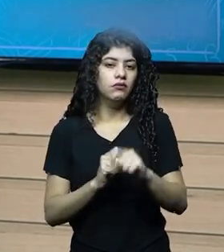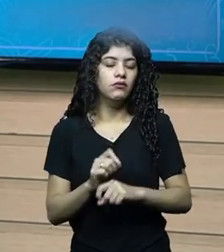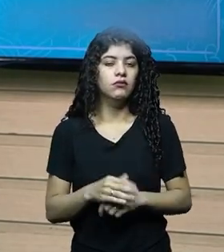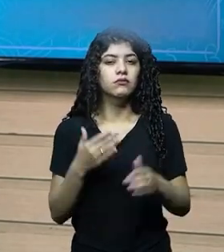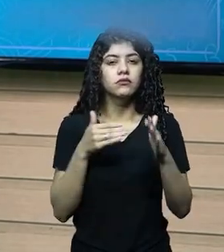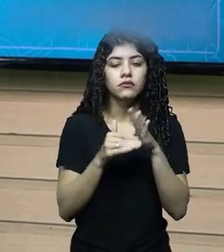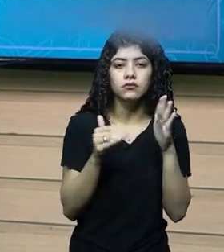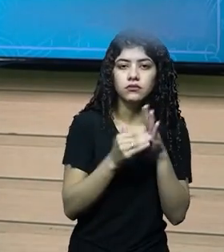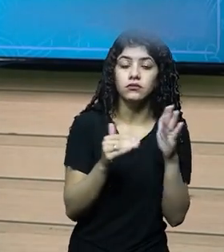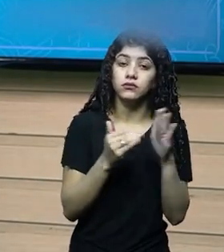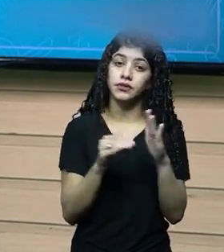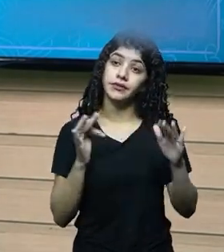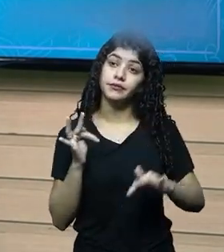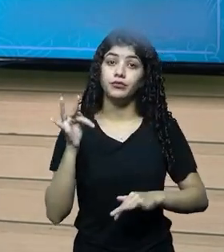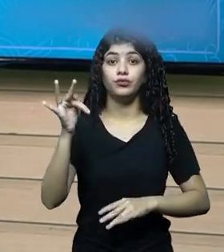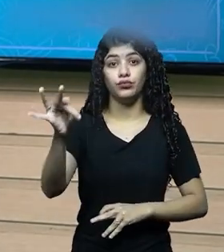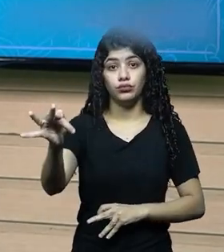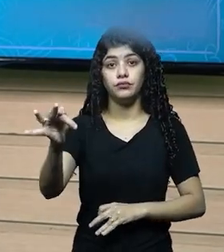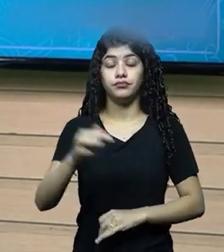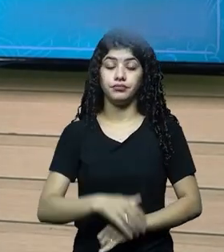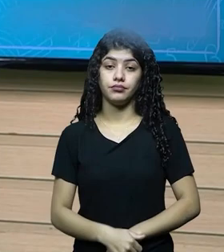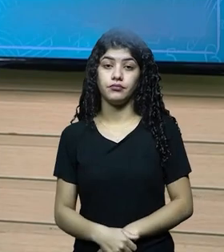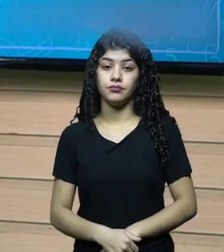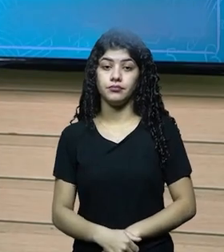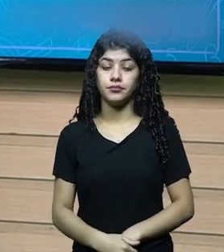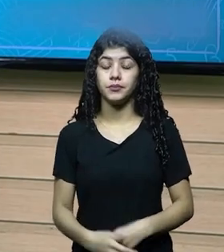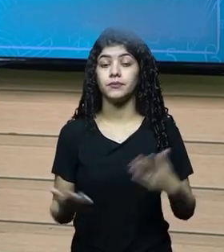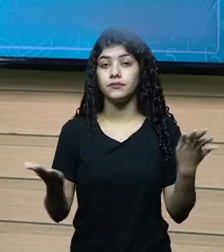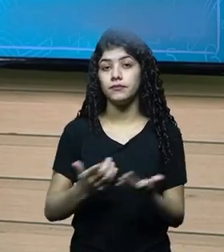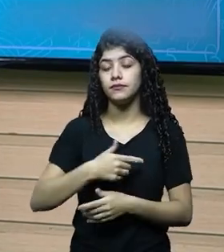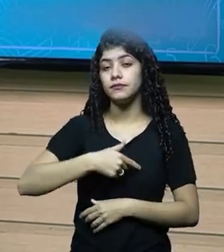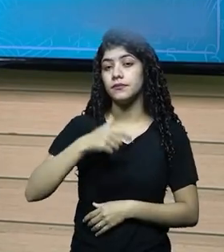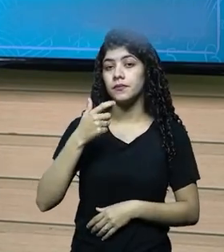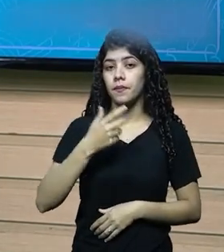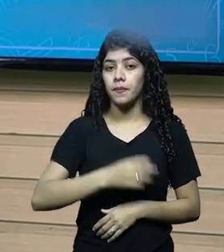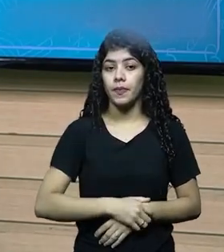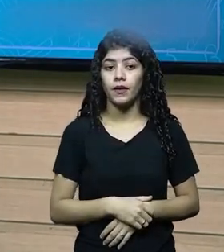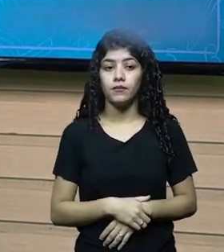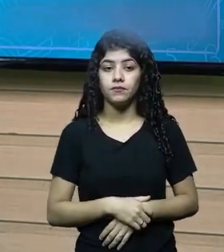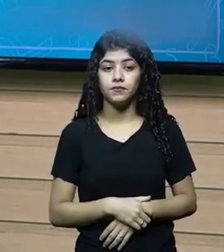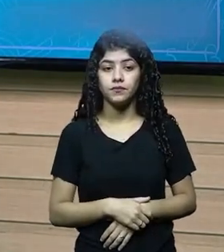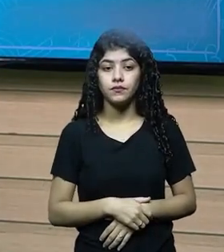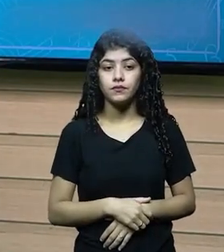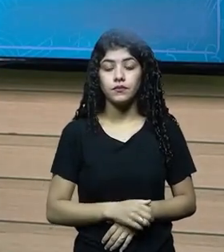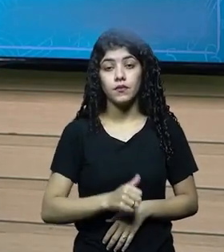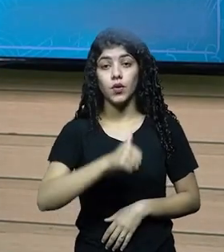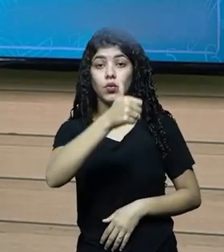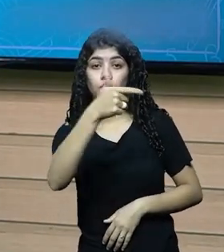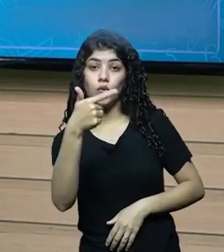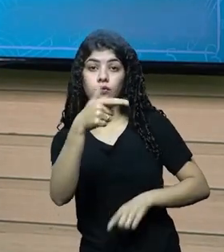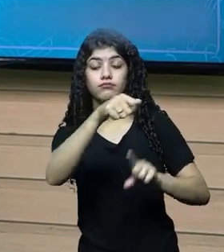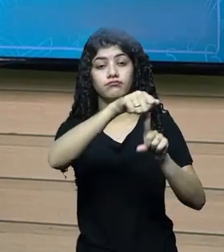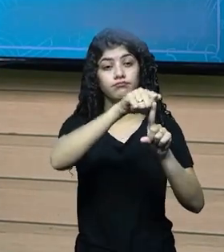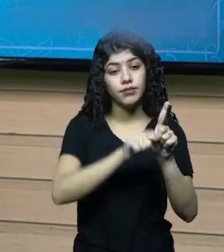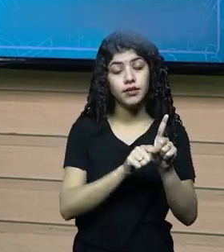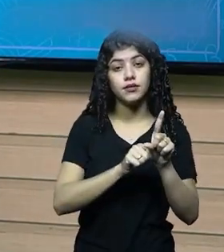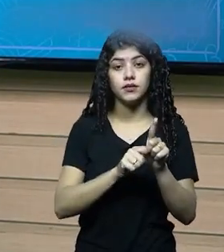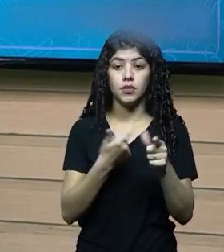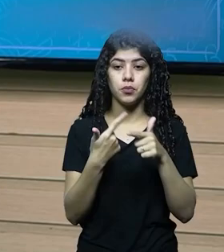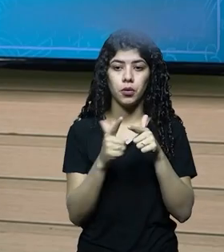comprometer uma parte da produção futura. Já no segundo semestre, esse problema pode ter sido